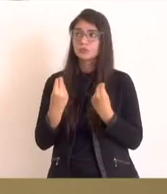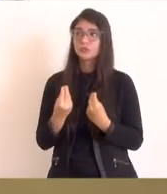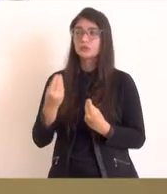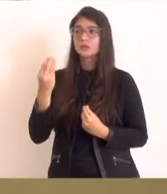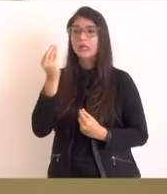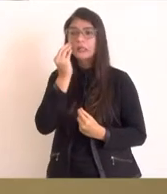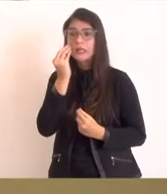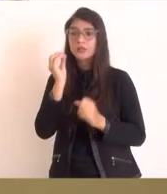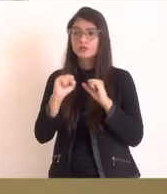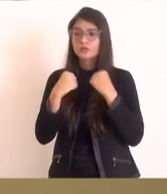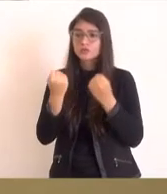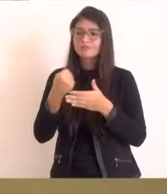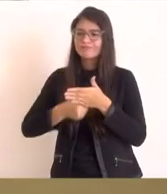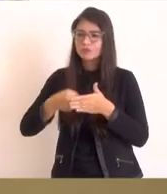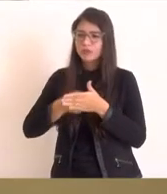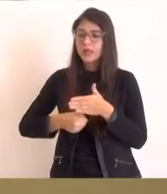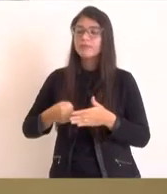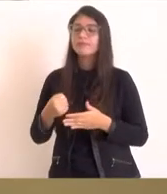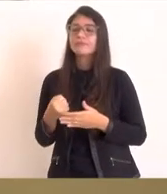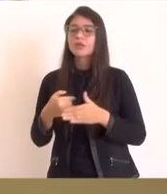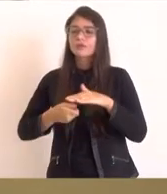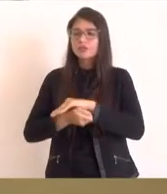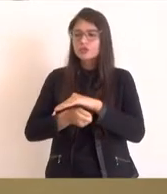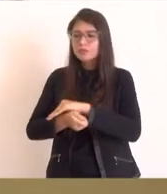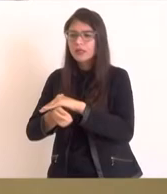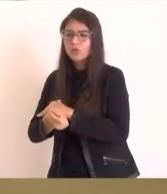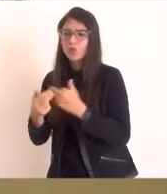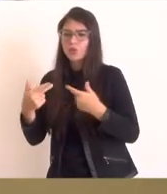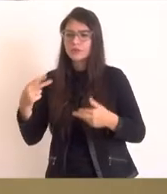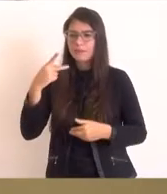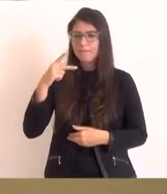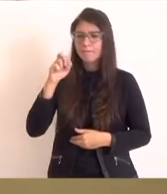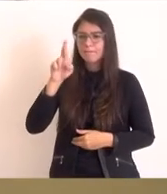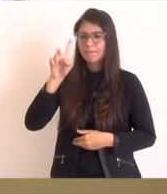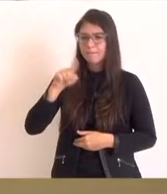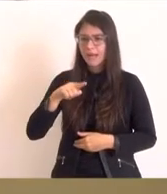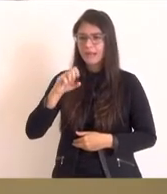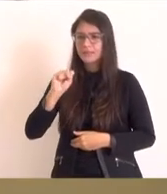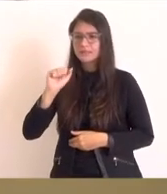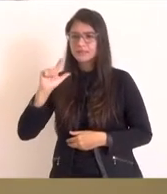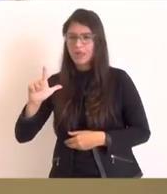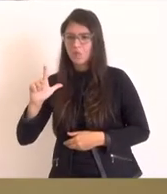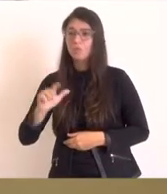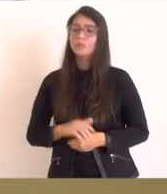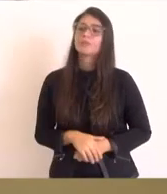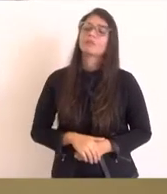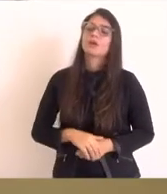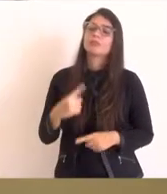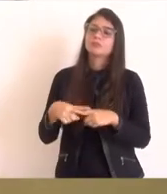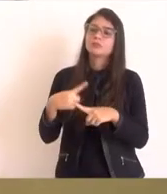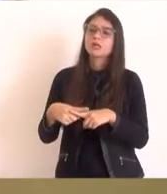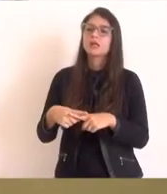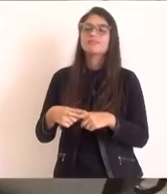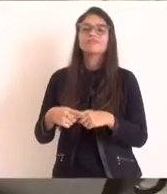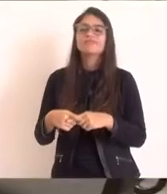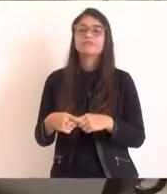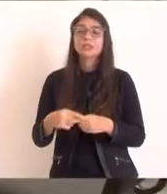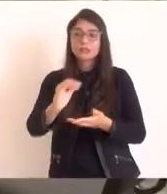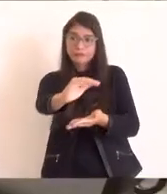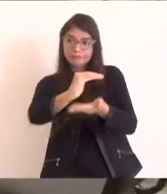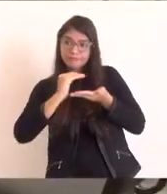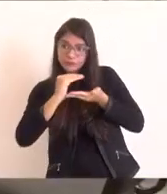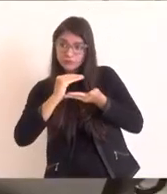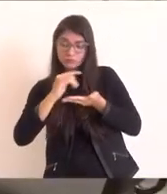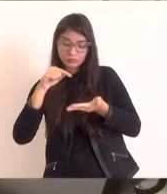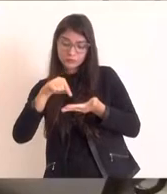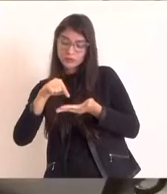por conta dos investimentos no pré-sal, porque grande parte dos investimentos de pesquisa e desenvolvimento estão